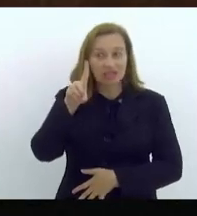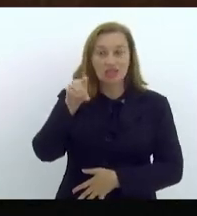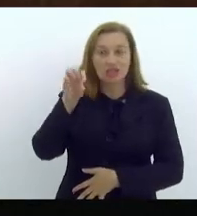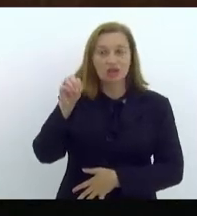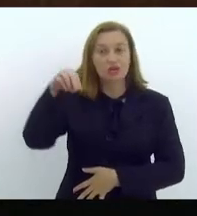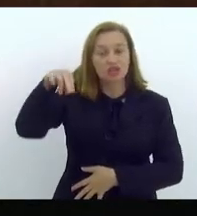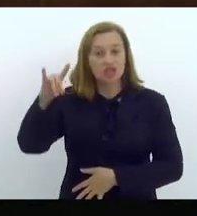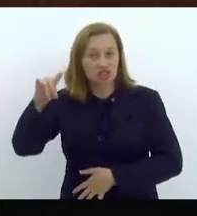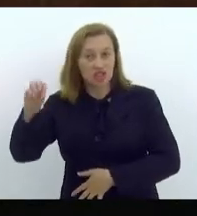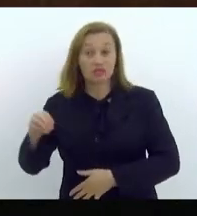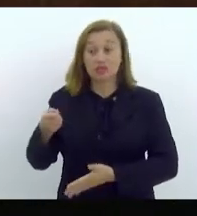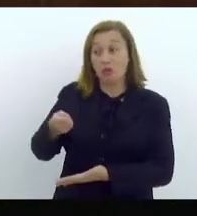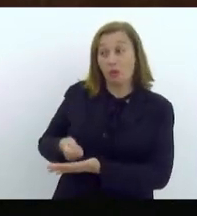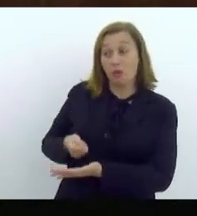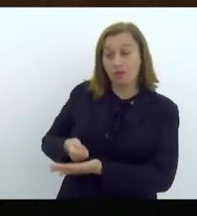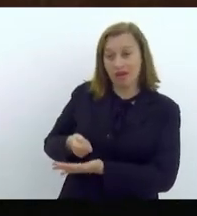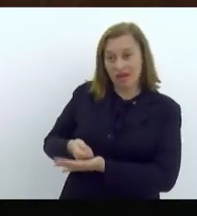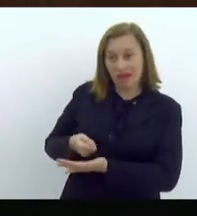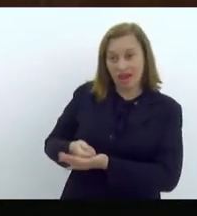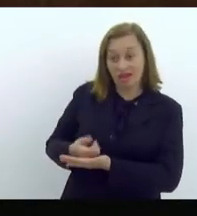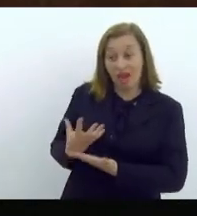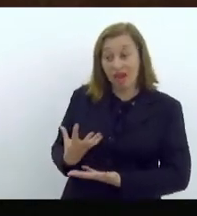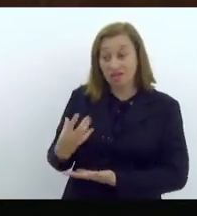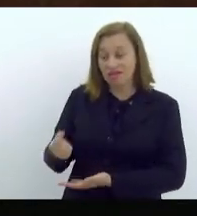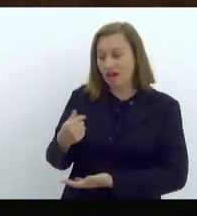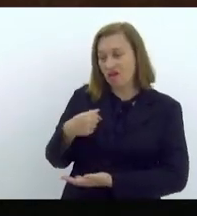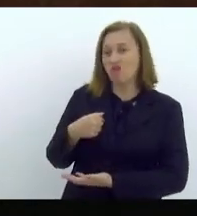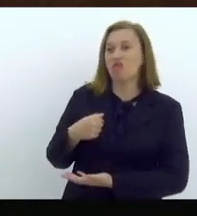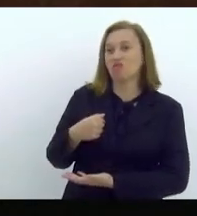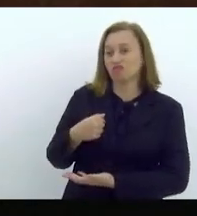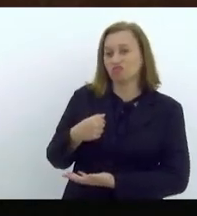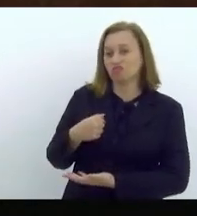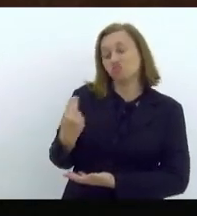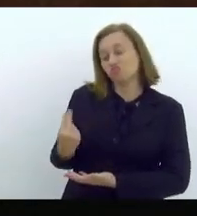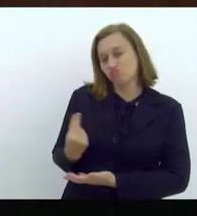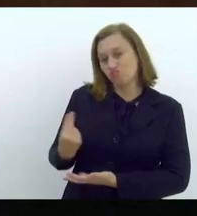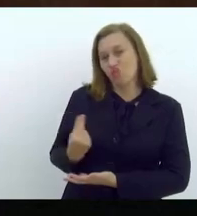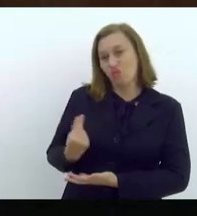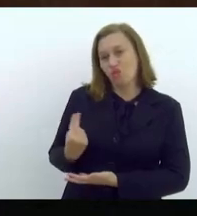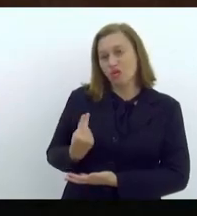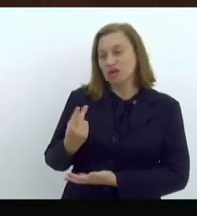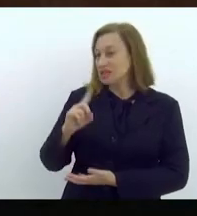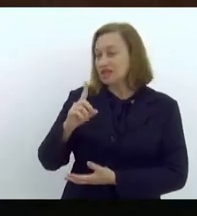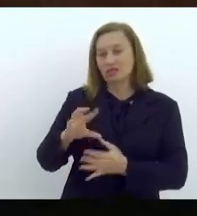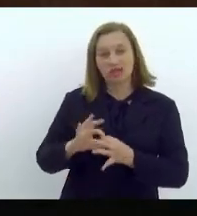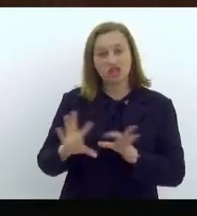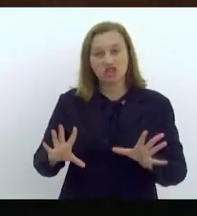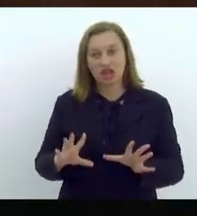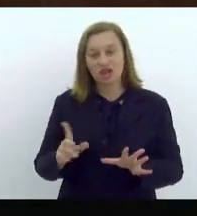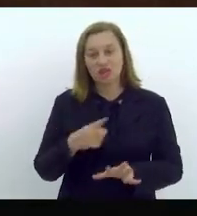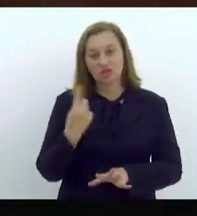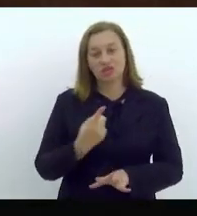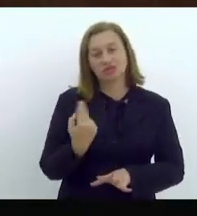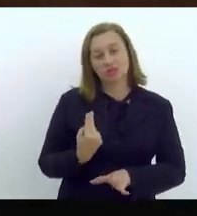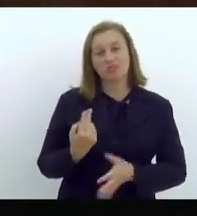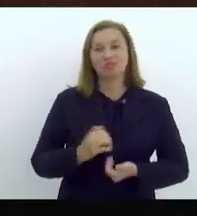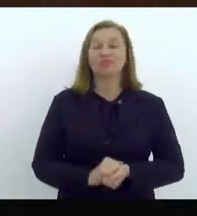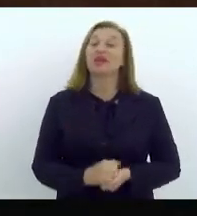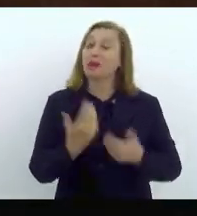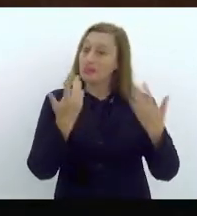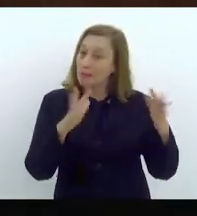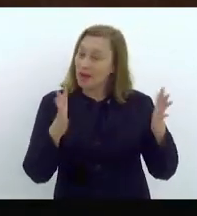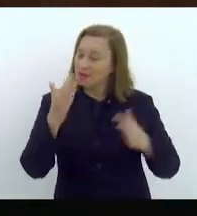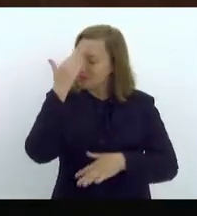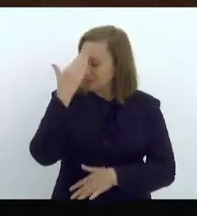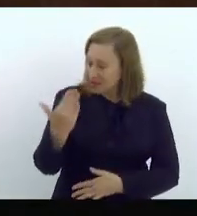ter que ser obrigado a me aceitar como coautor se ele não abrir coautoria. Obrigado. Parabéns.